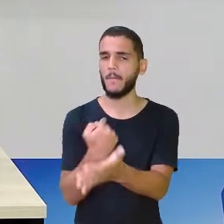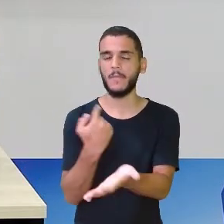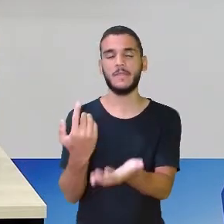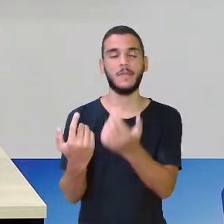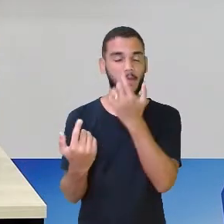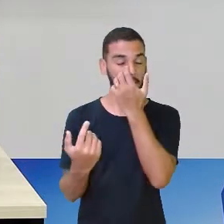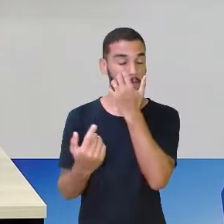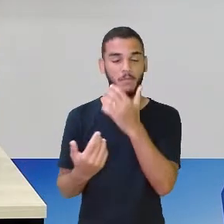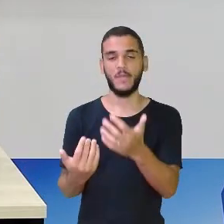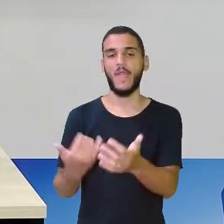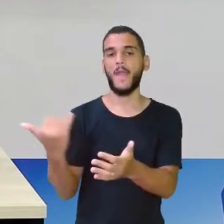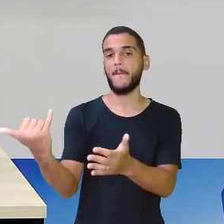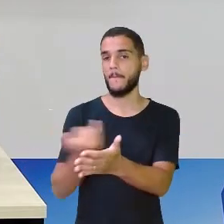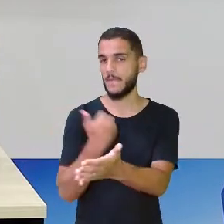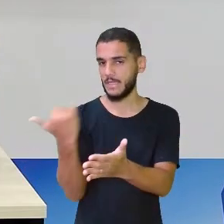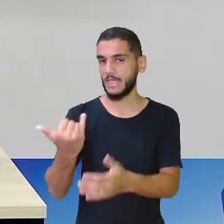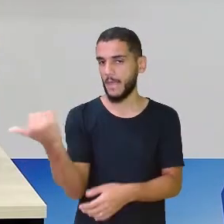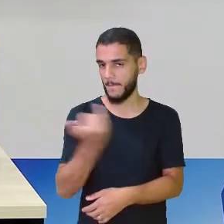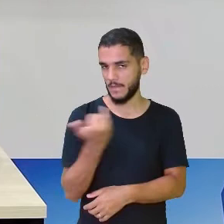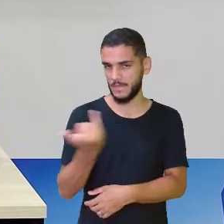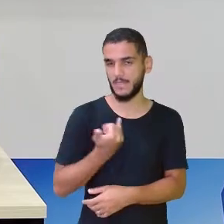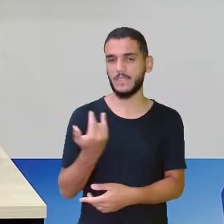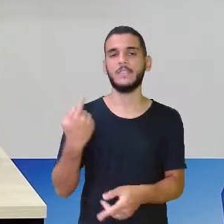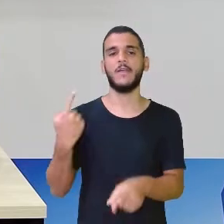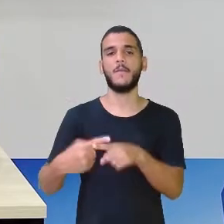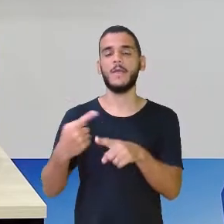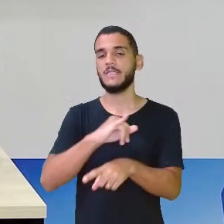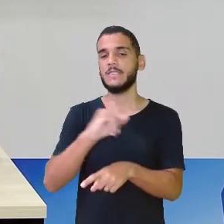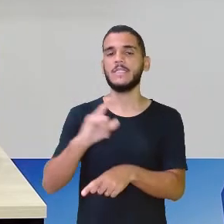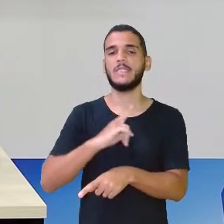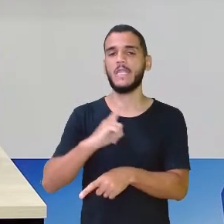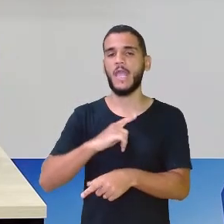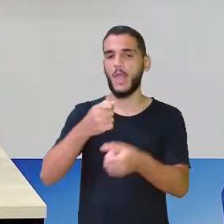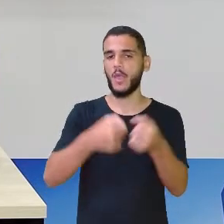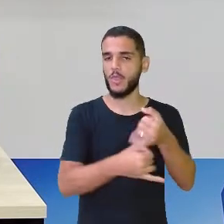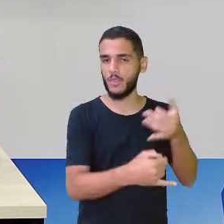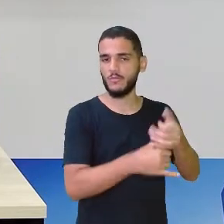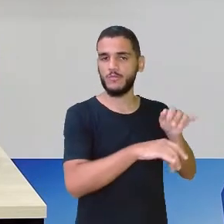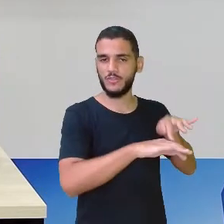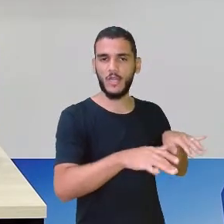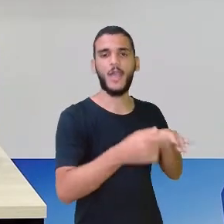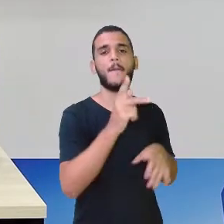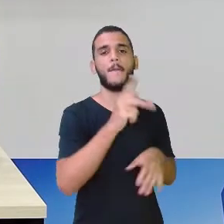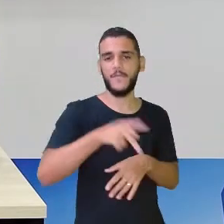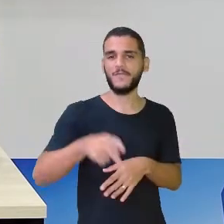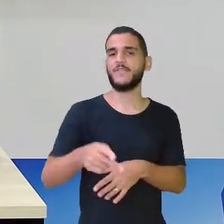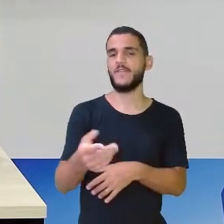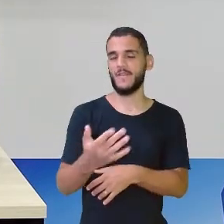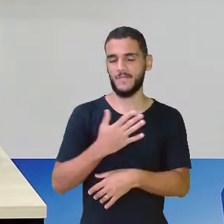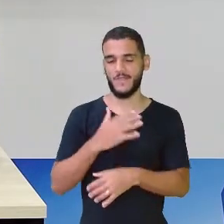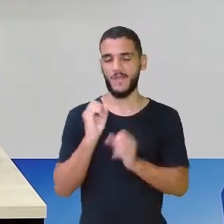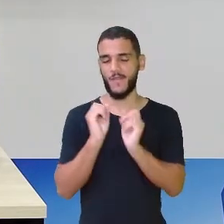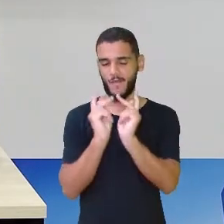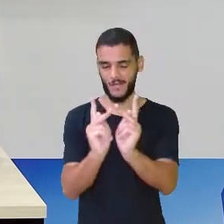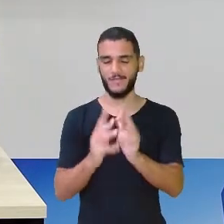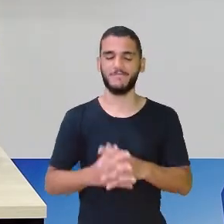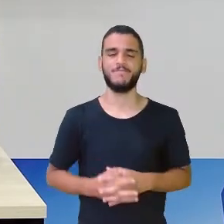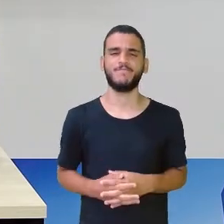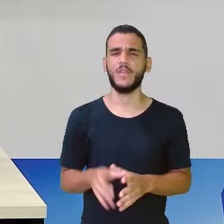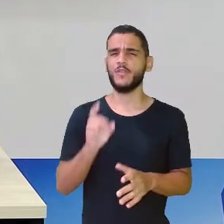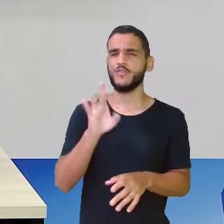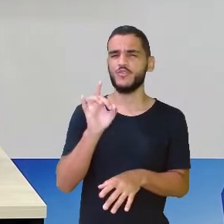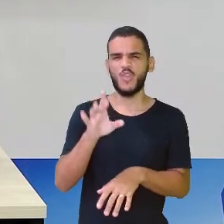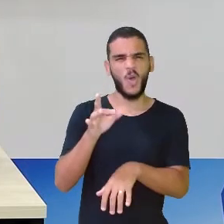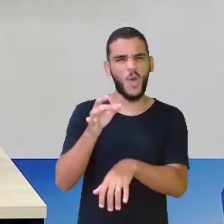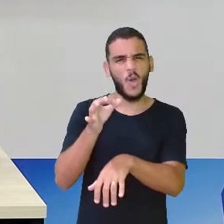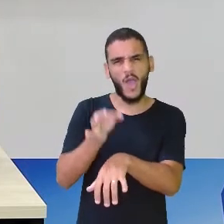se chegar aí no chat, a professora Sinara já me fala. E aí? Será que é só o relógio que mede o